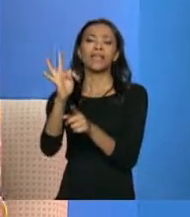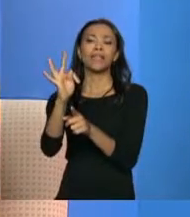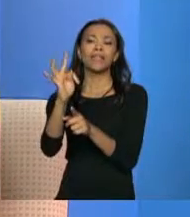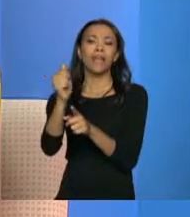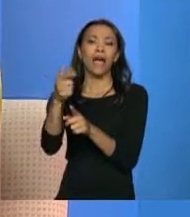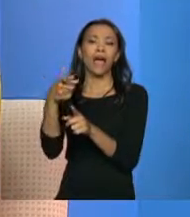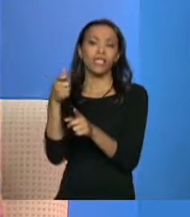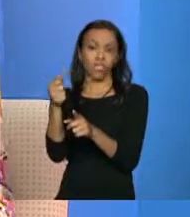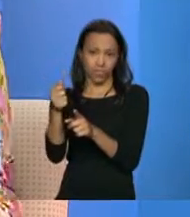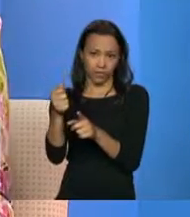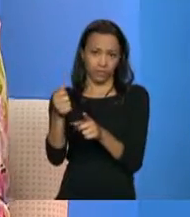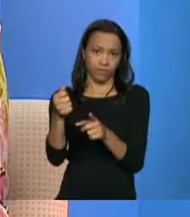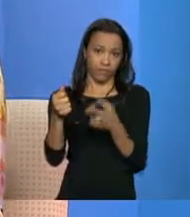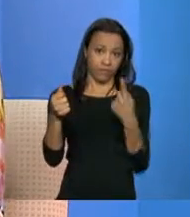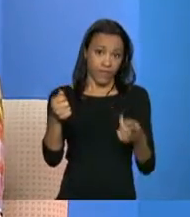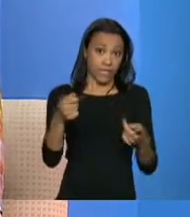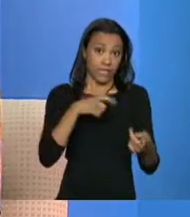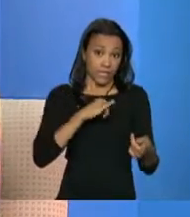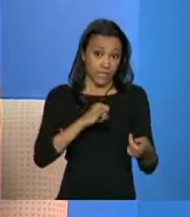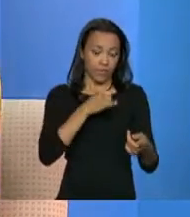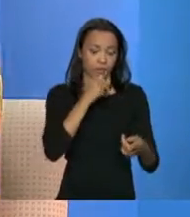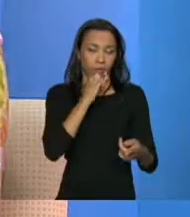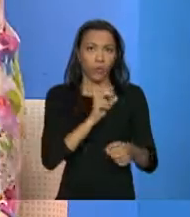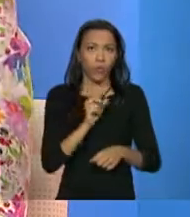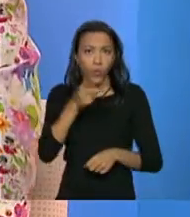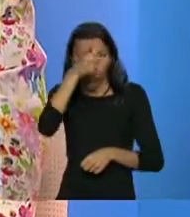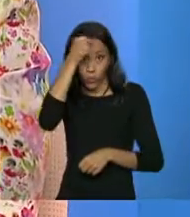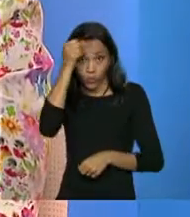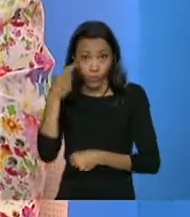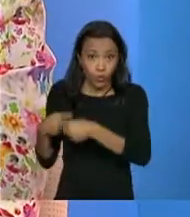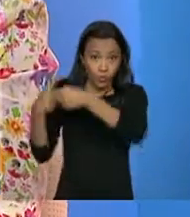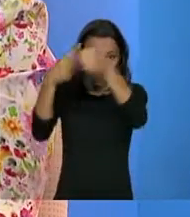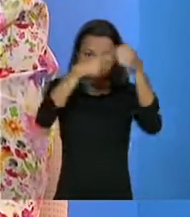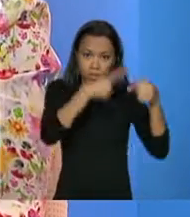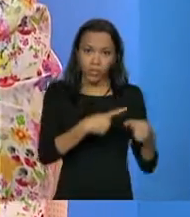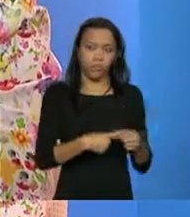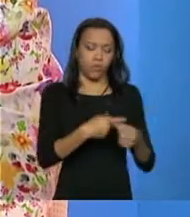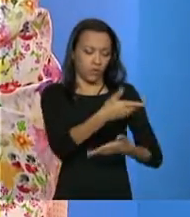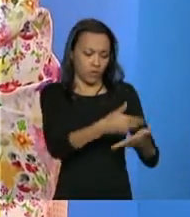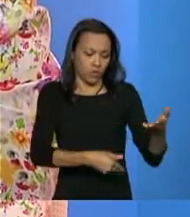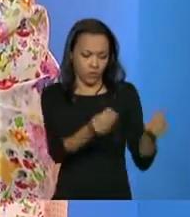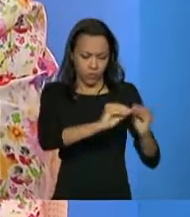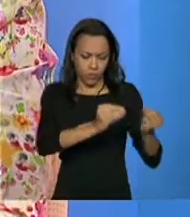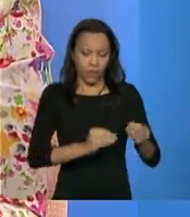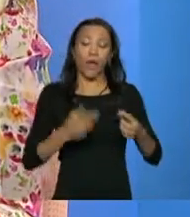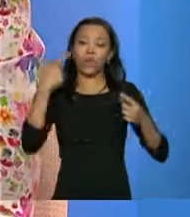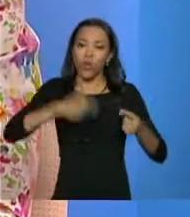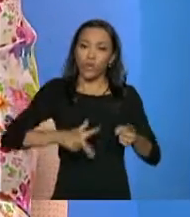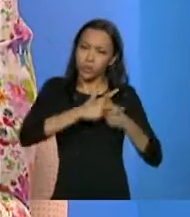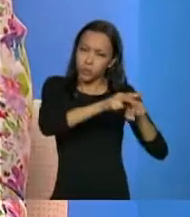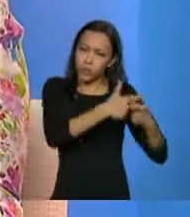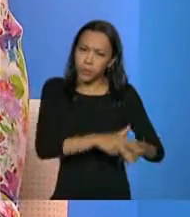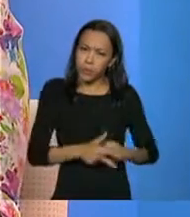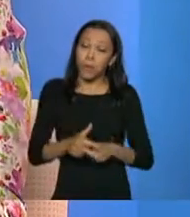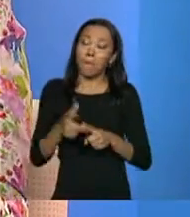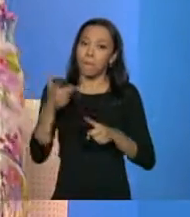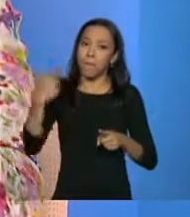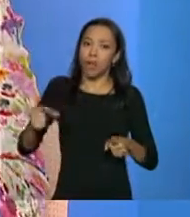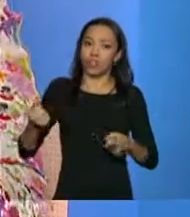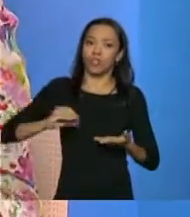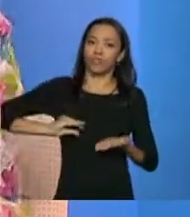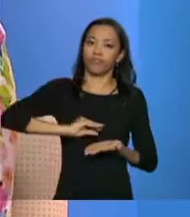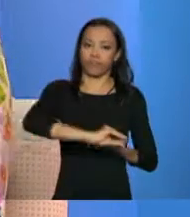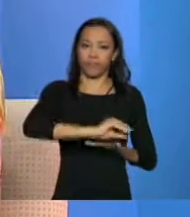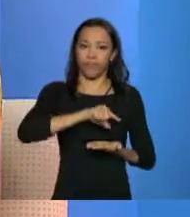uma alta atualização cadastral, ele ganha mais repasse. Se ele tem baixa atualização cadastral, ele ganha menos repasse. Então, a gente tem esse incentivo que é